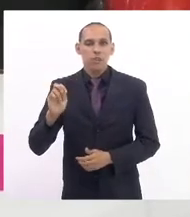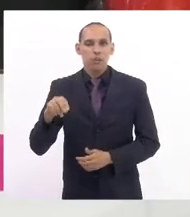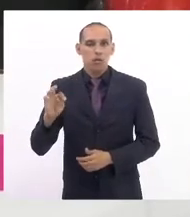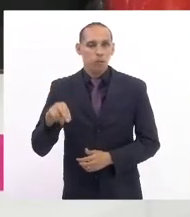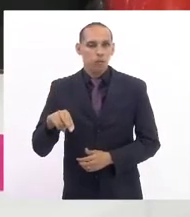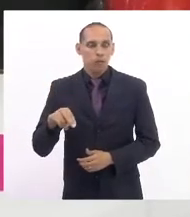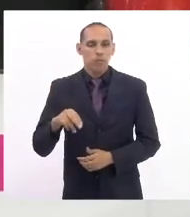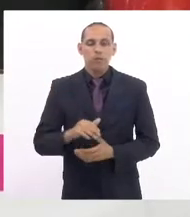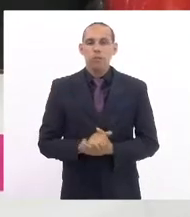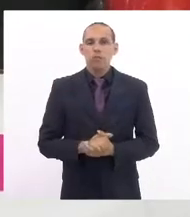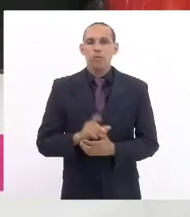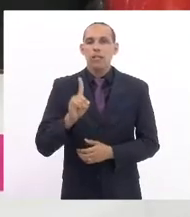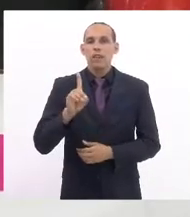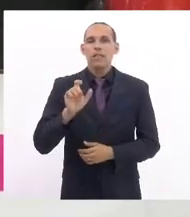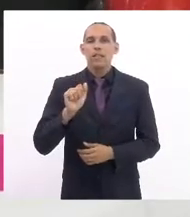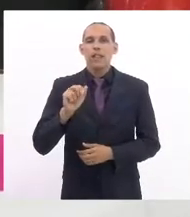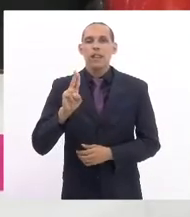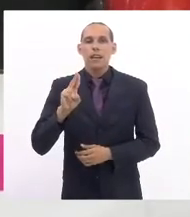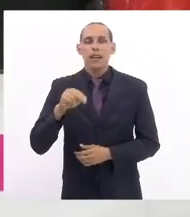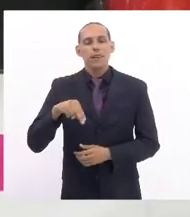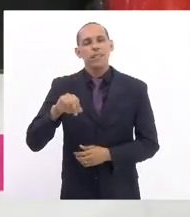deputado Daniel Liberon,